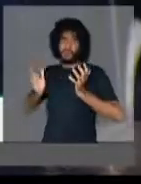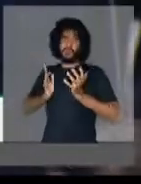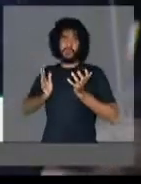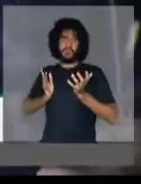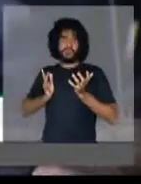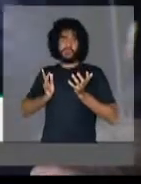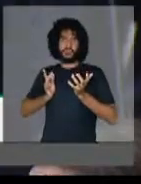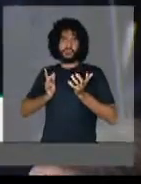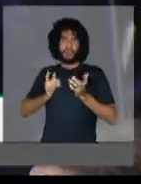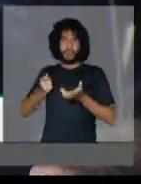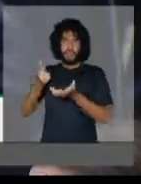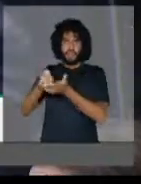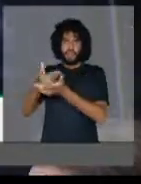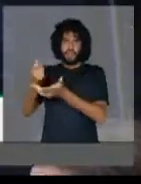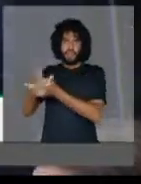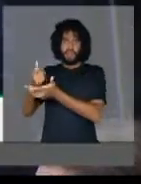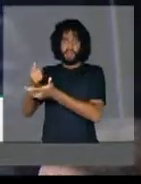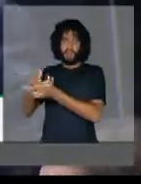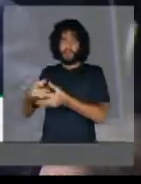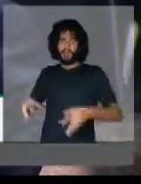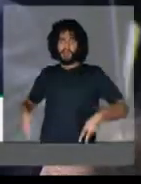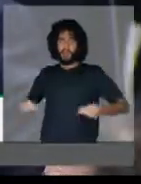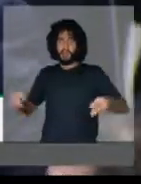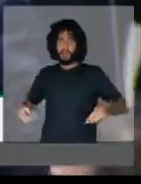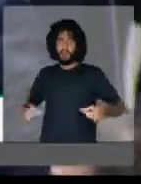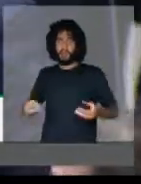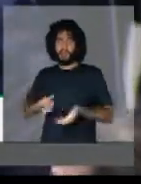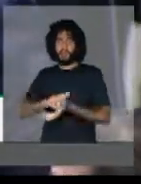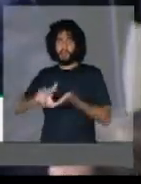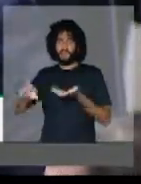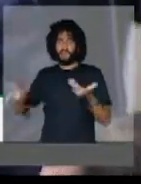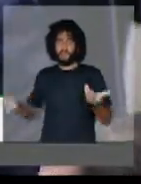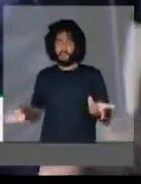que gastam numa noite R$ mil. revolucionários. São revolucionários.